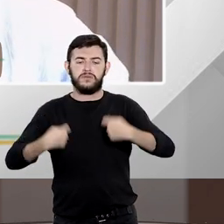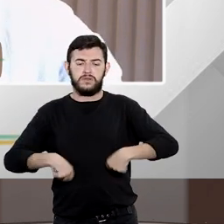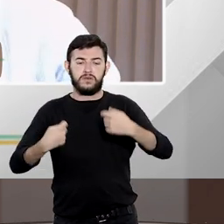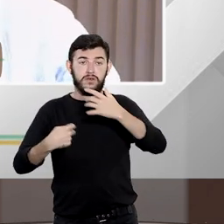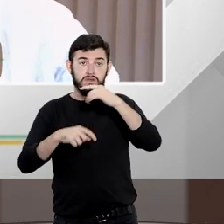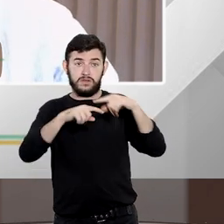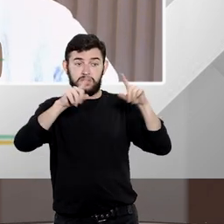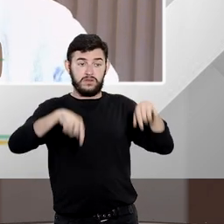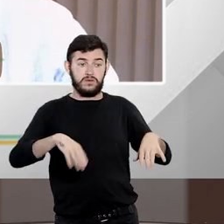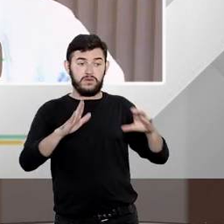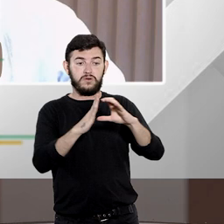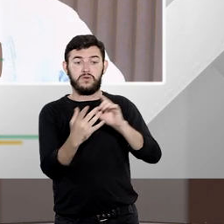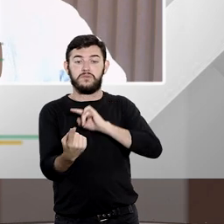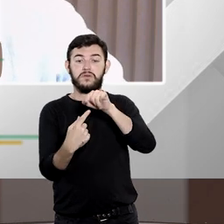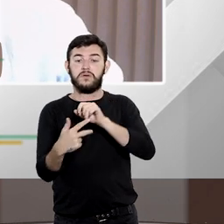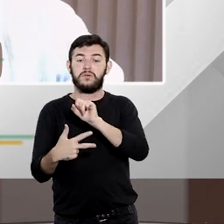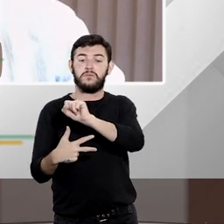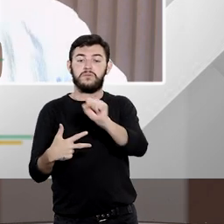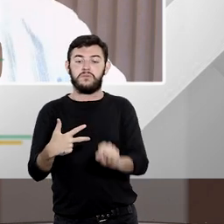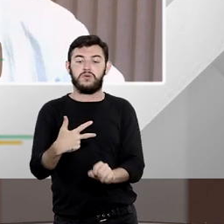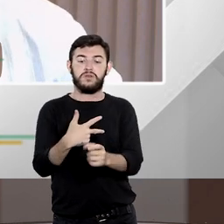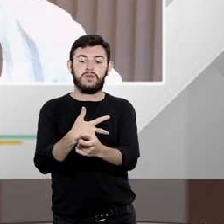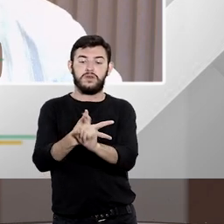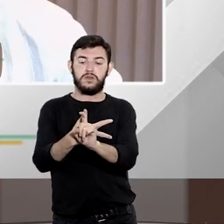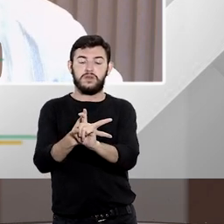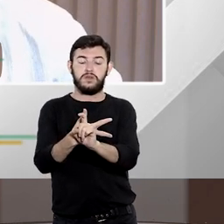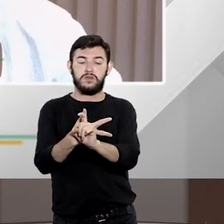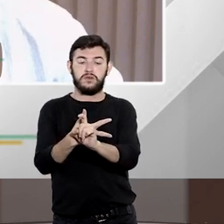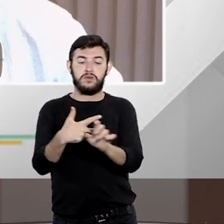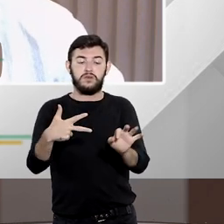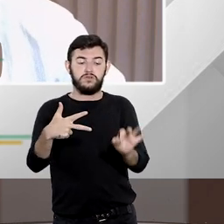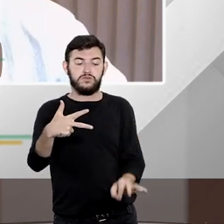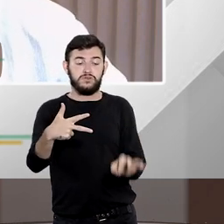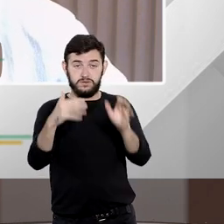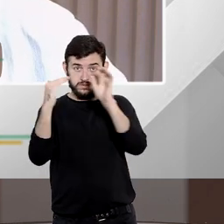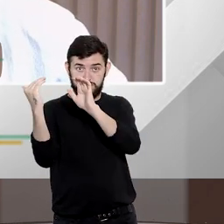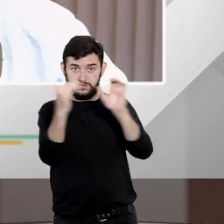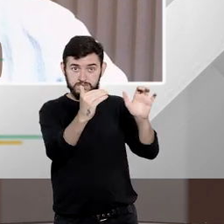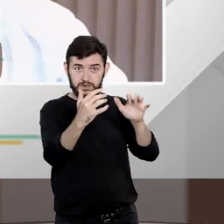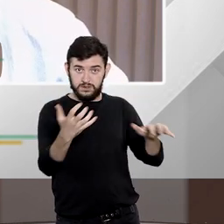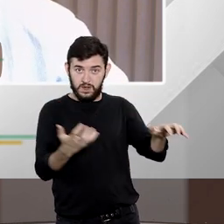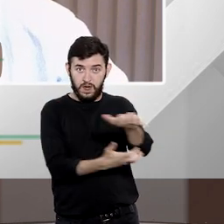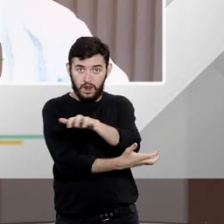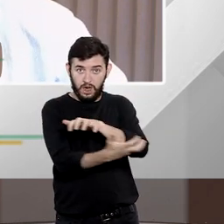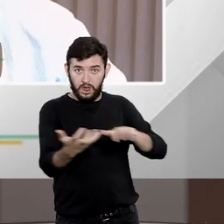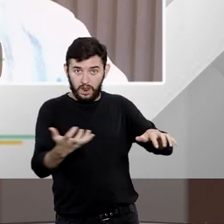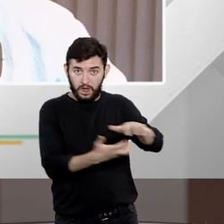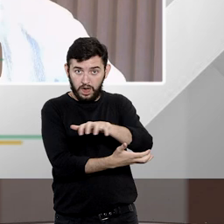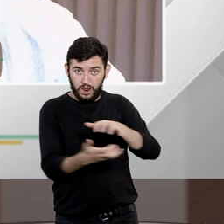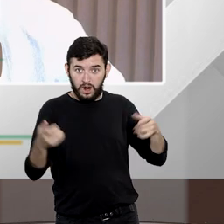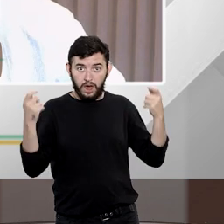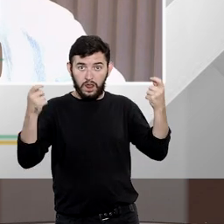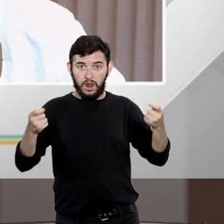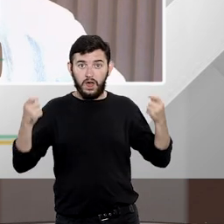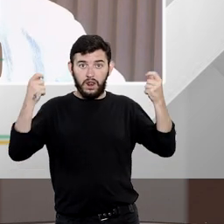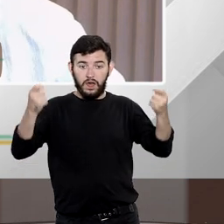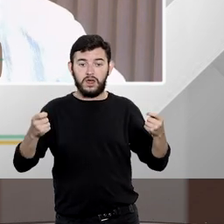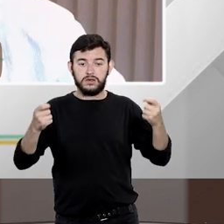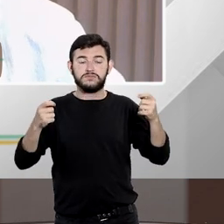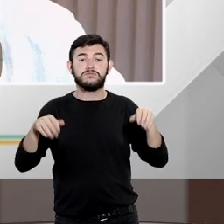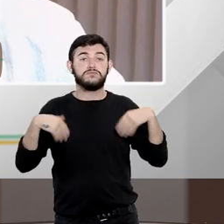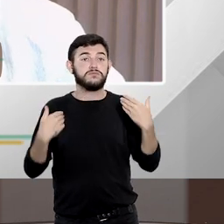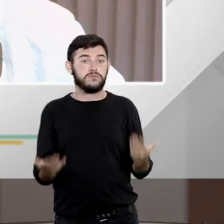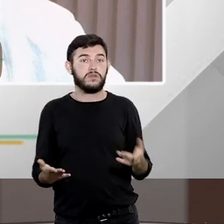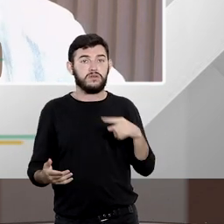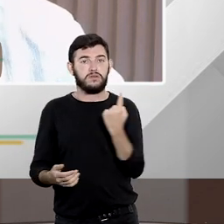respeitada pelo poder executivo e pelo poder judiciário então essa evolução veio diante de uma omissão